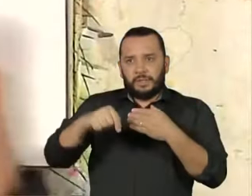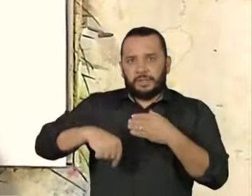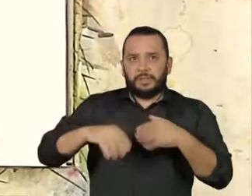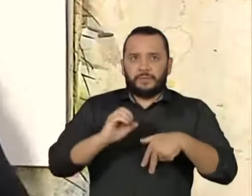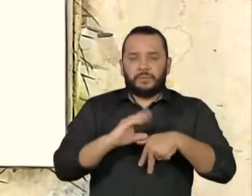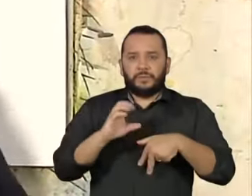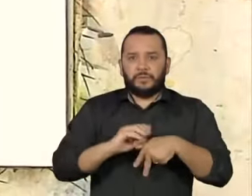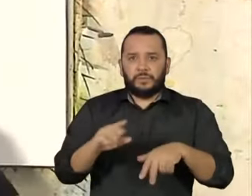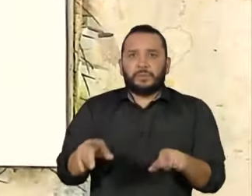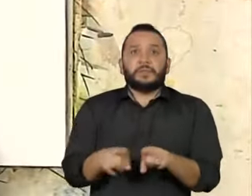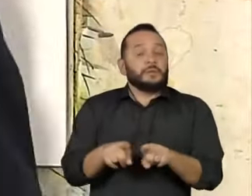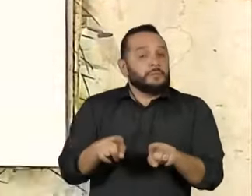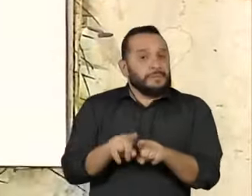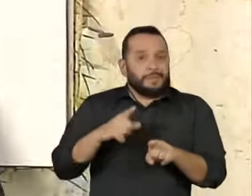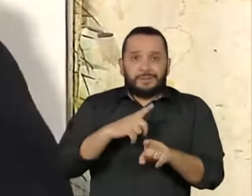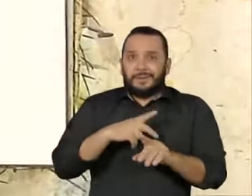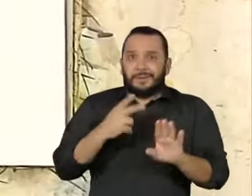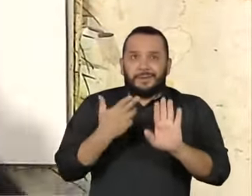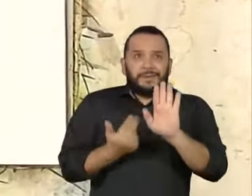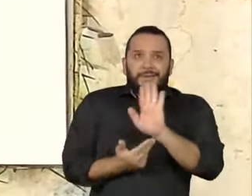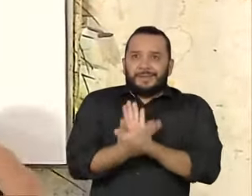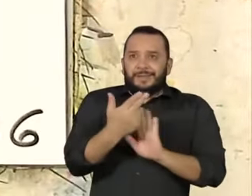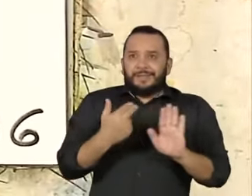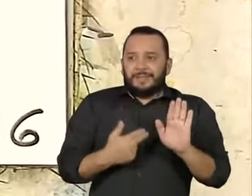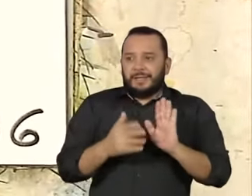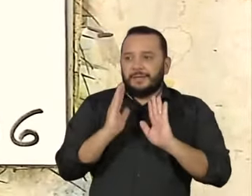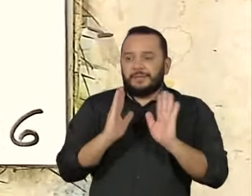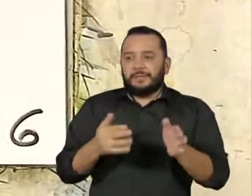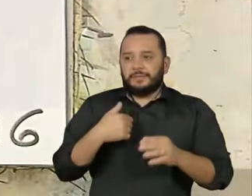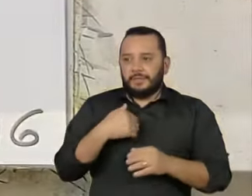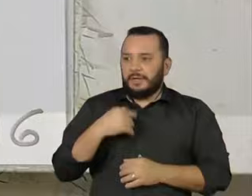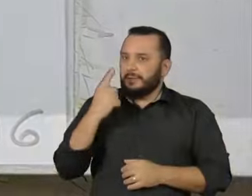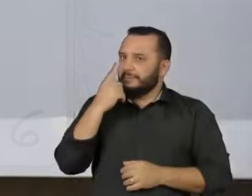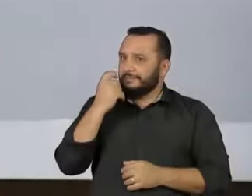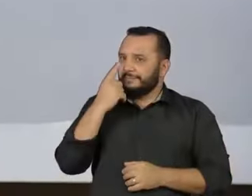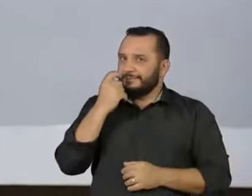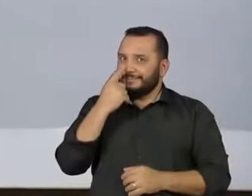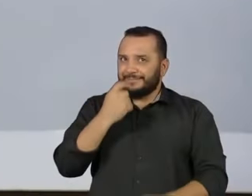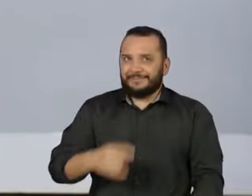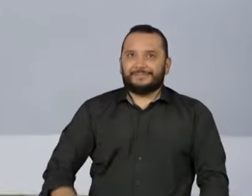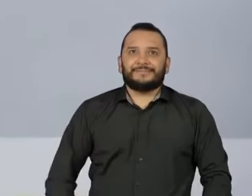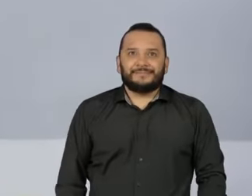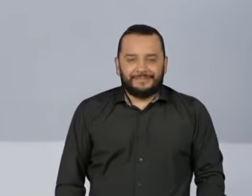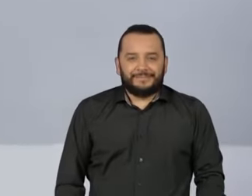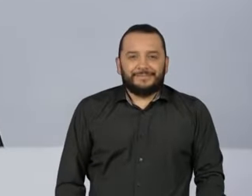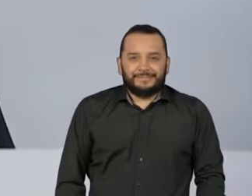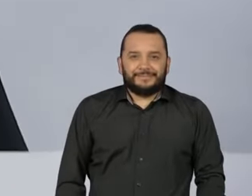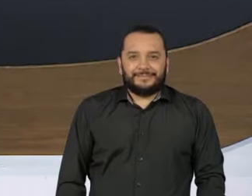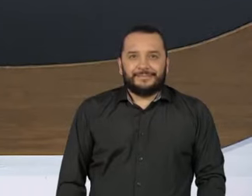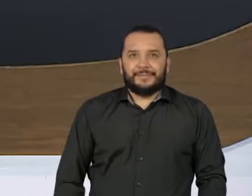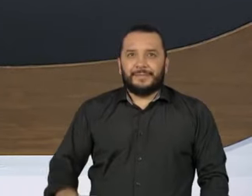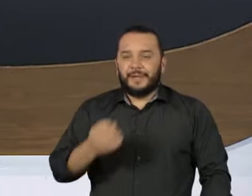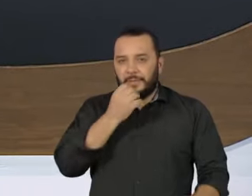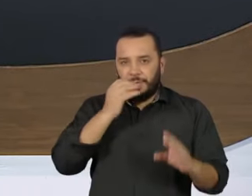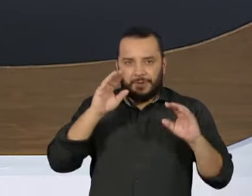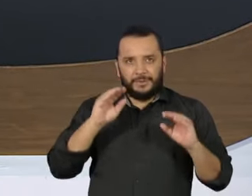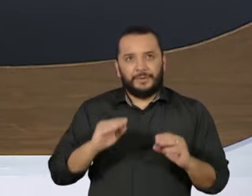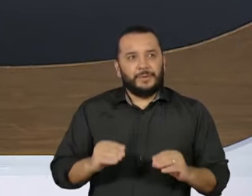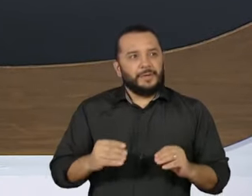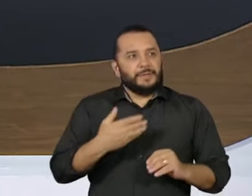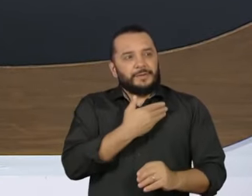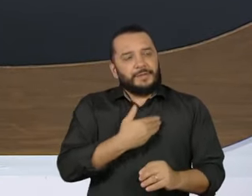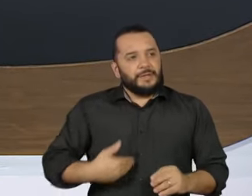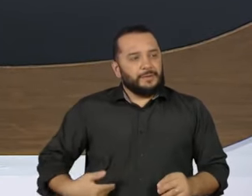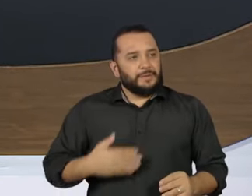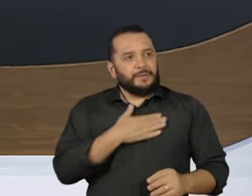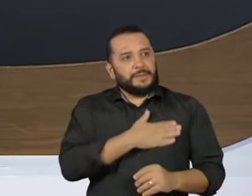Contamos ainda com as cobiçadas caricaturas em tempo real do nosso mestre Paulo Caruso. Boa noite, governador, um prazer